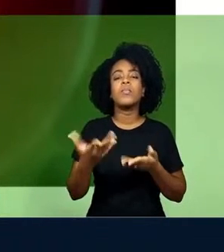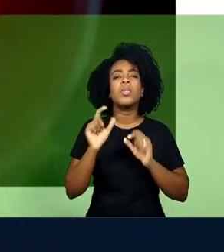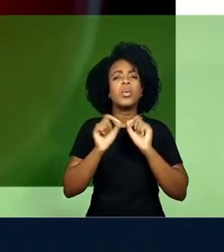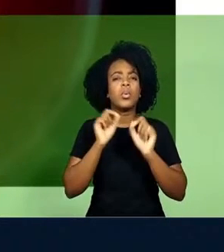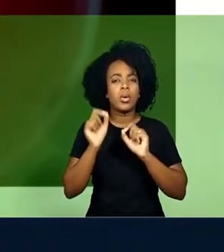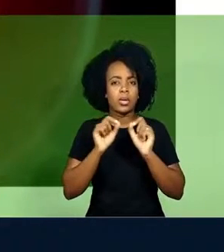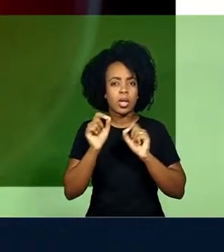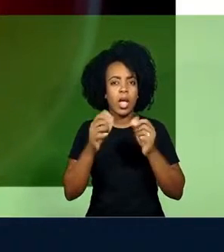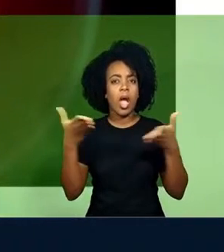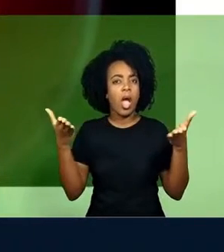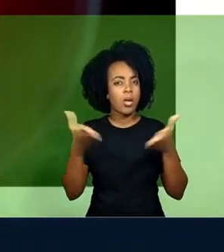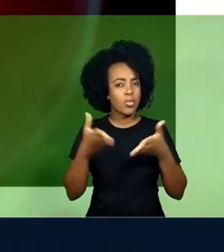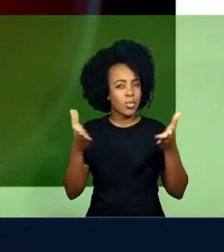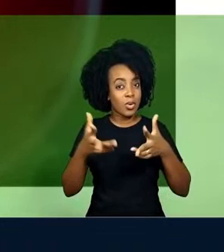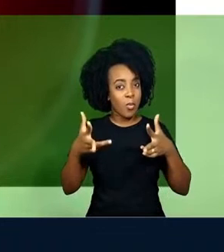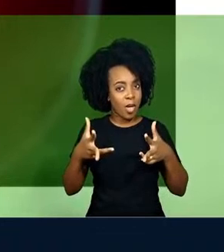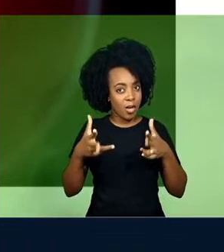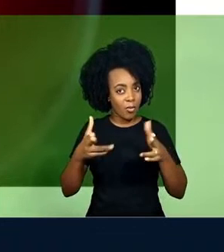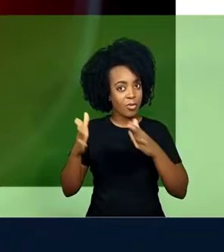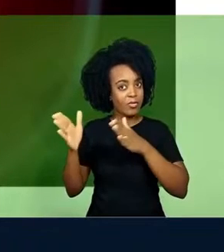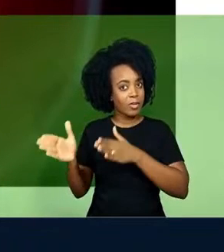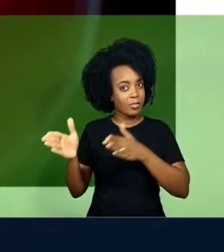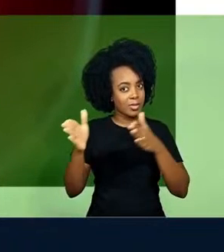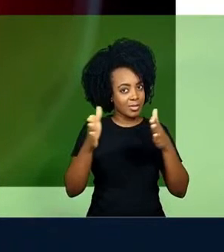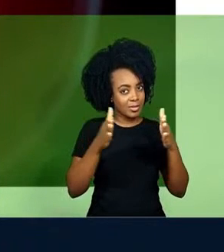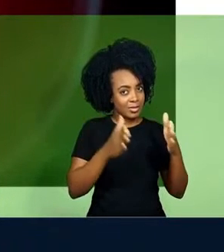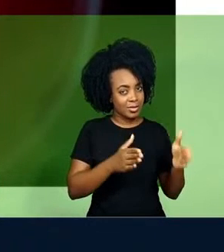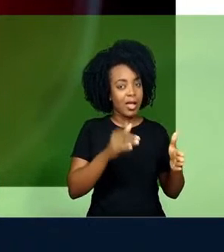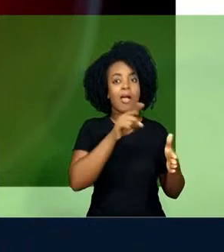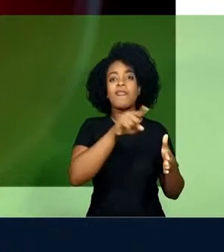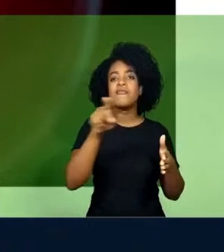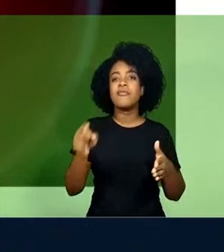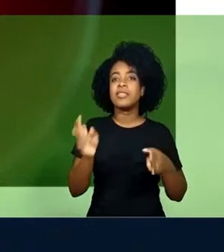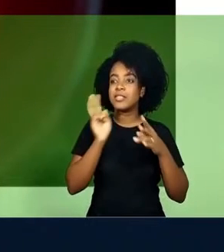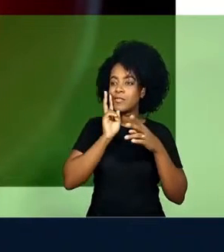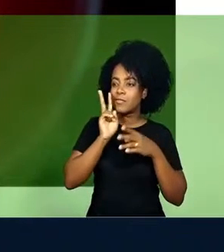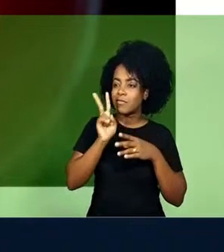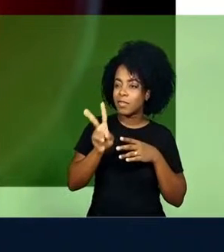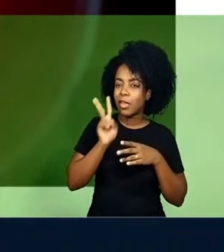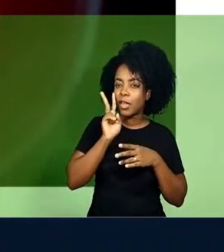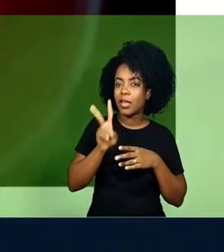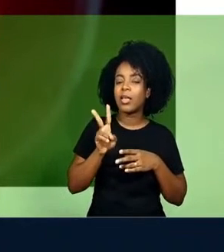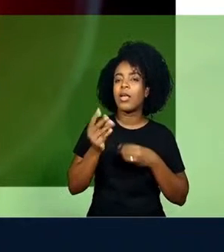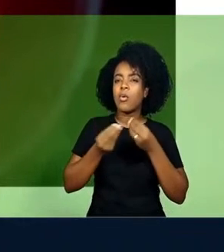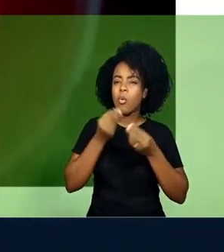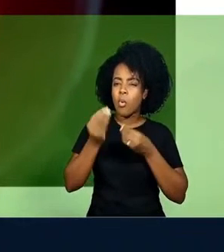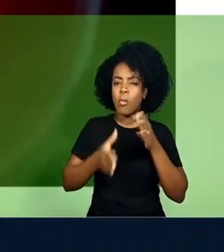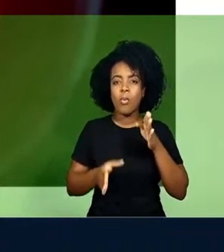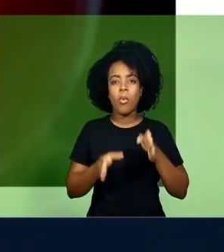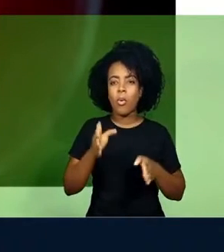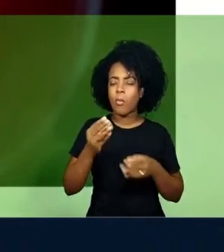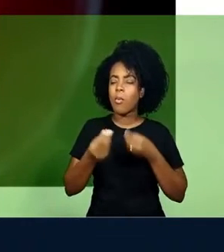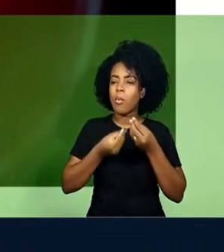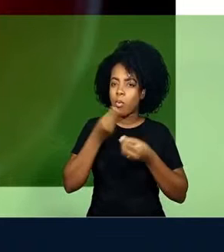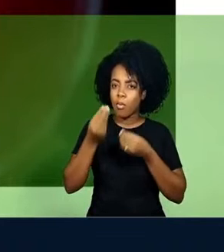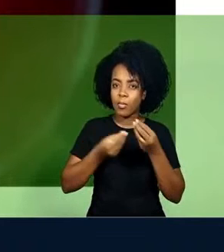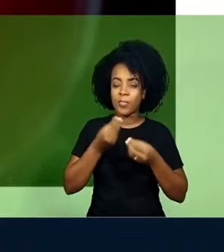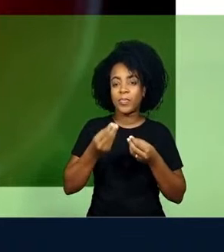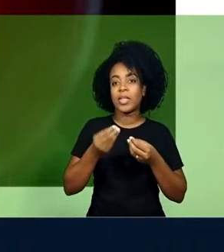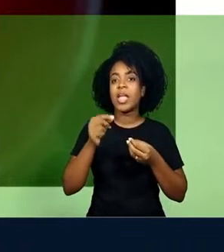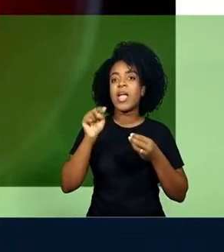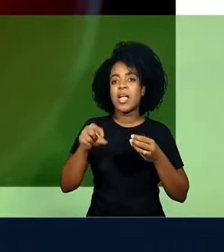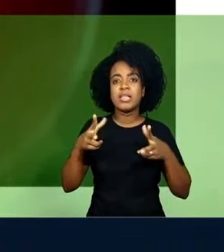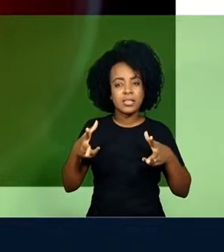eu vou deixar agora vocês com uma cena muito interessante que marca a descrição desse robô. É uma